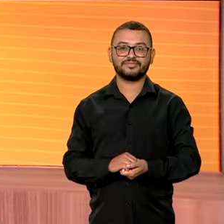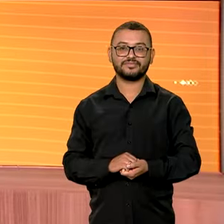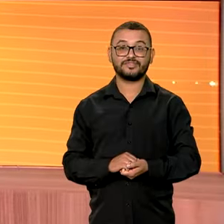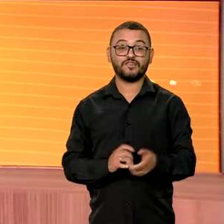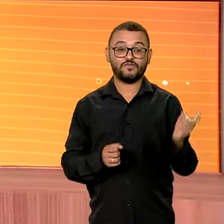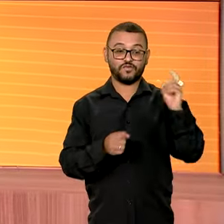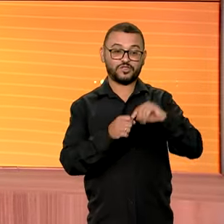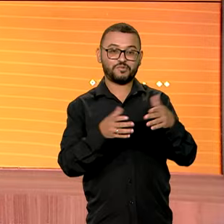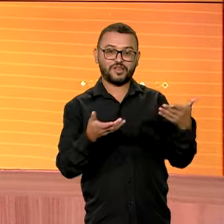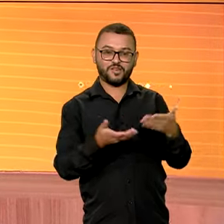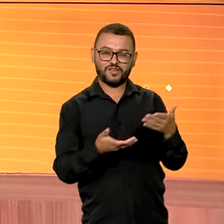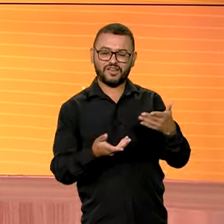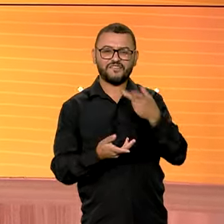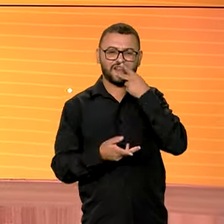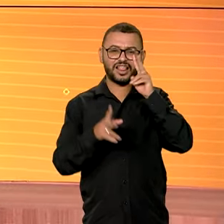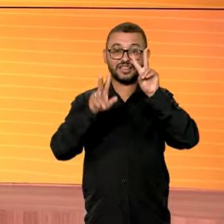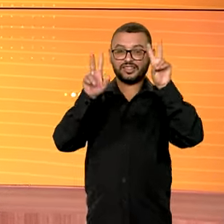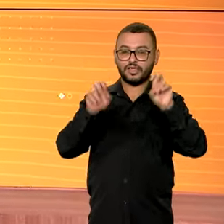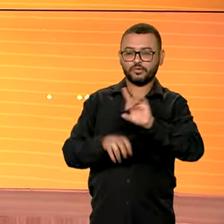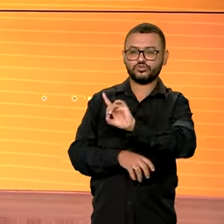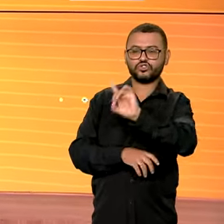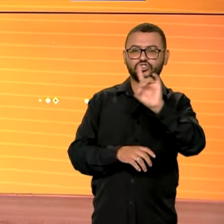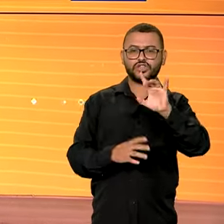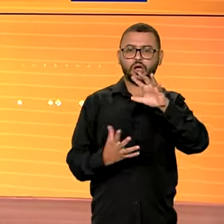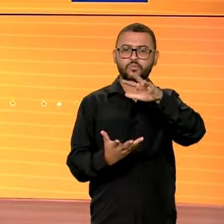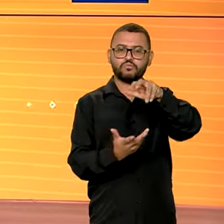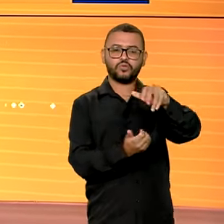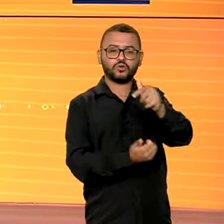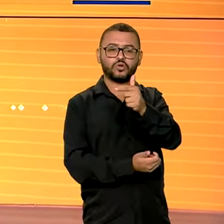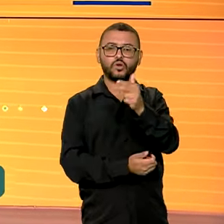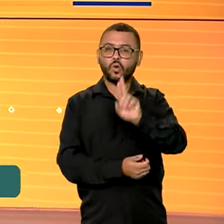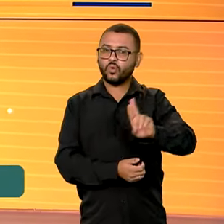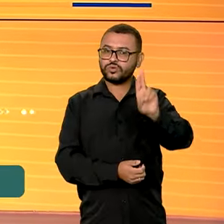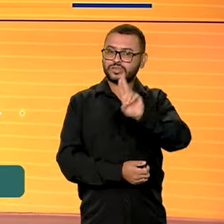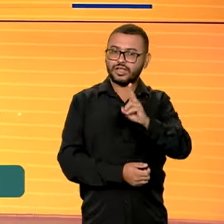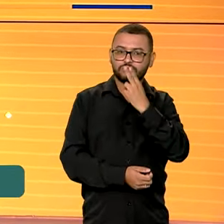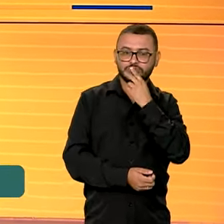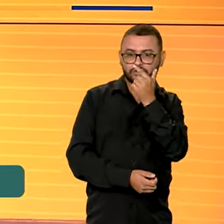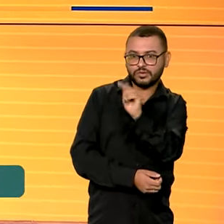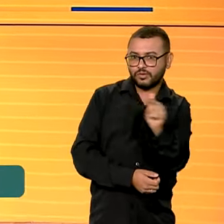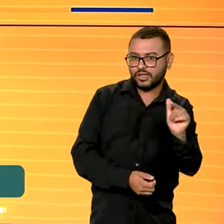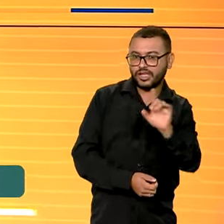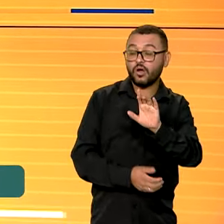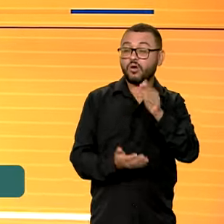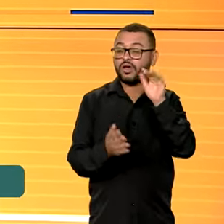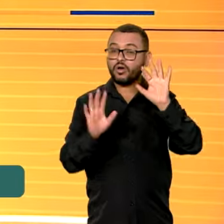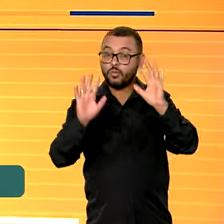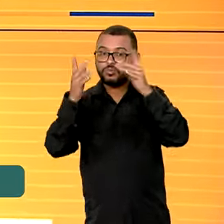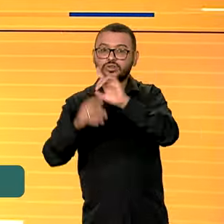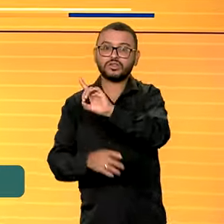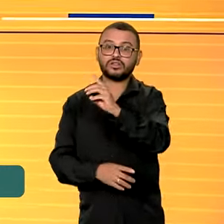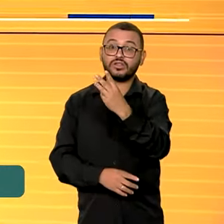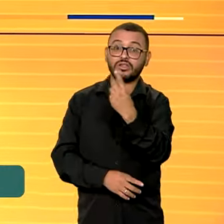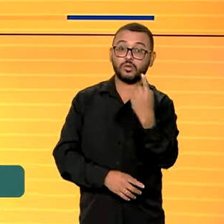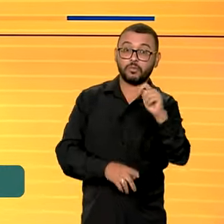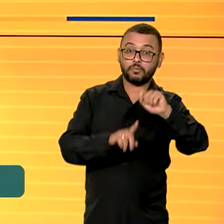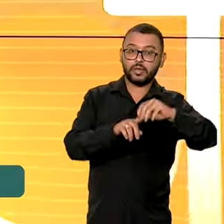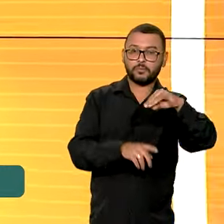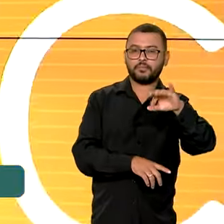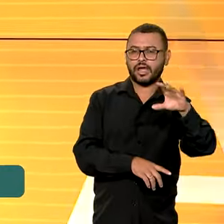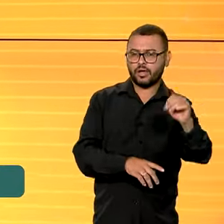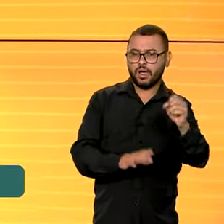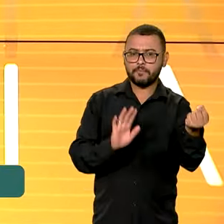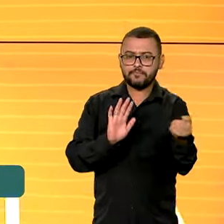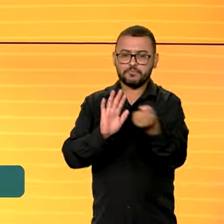Estamos de volta e vamos falar sobre o Dia Mundial Sem Tabaco, que é comemorado no dia 31 de maio. Para marcar a data,